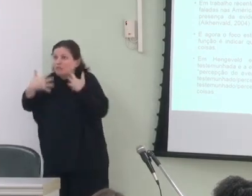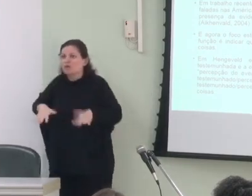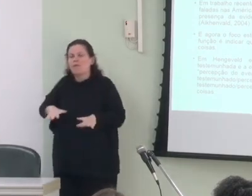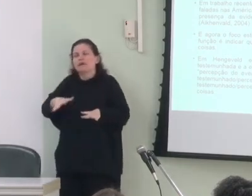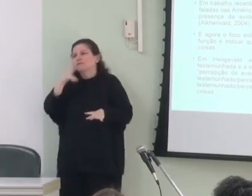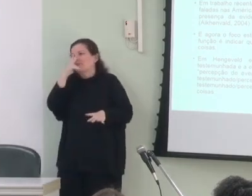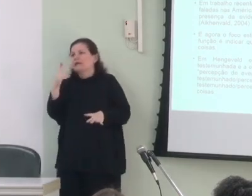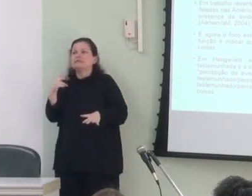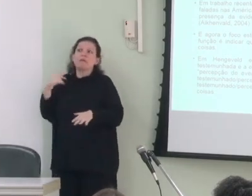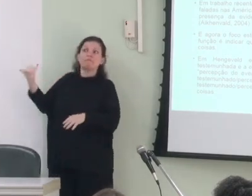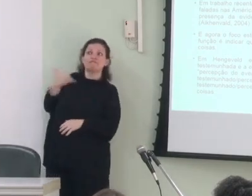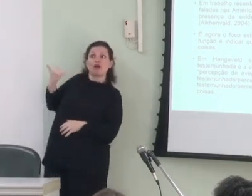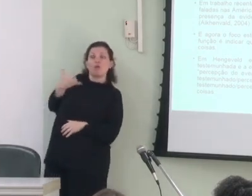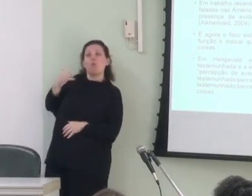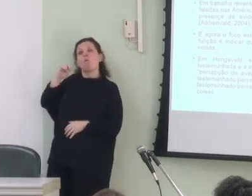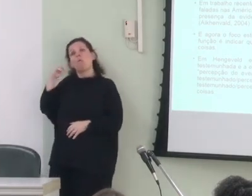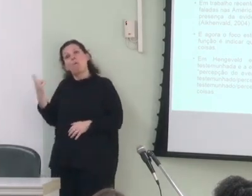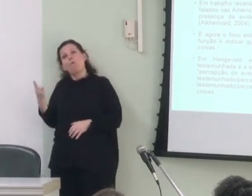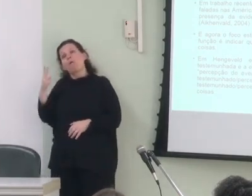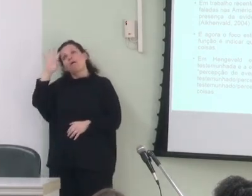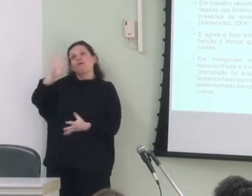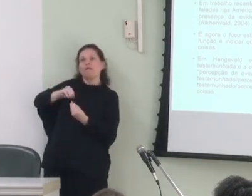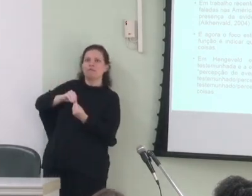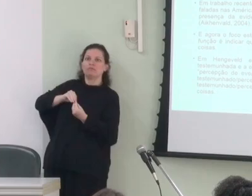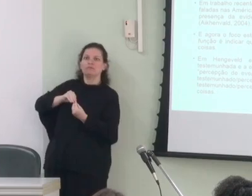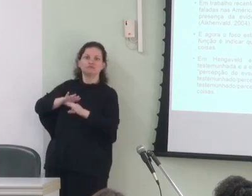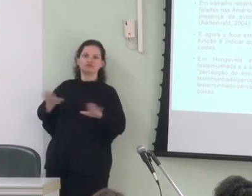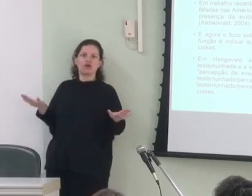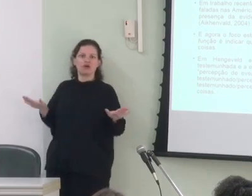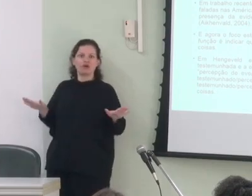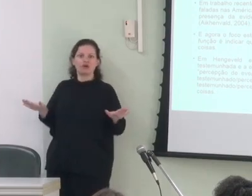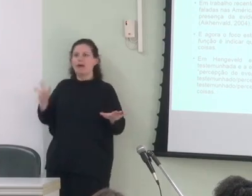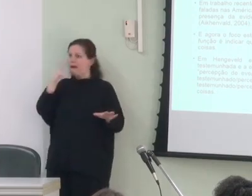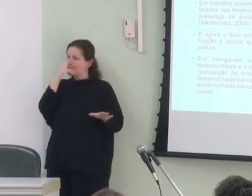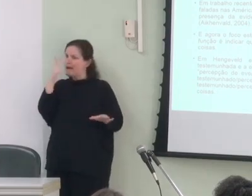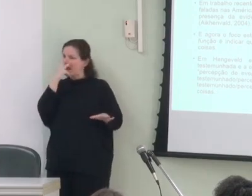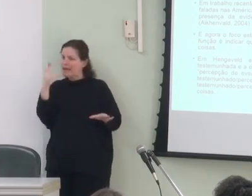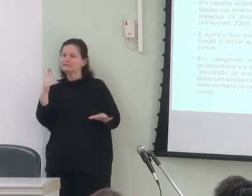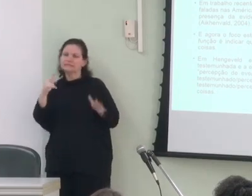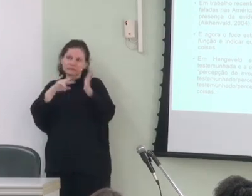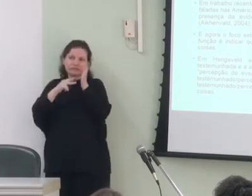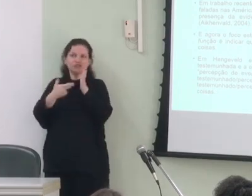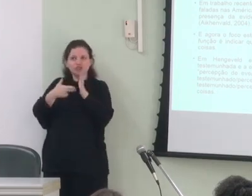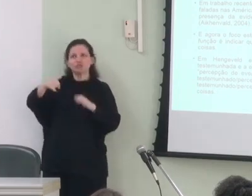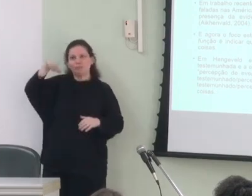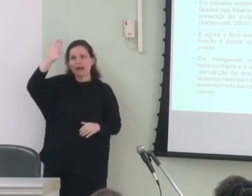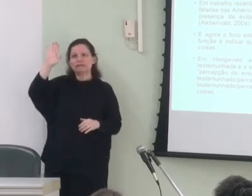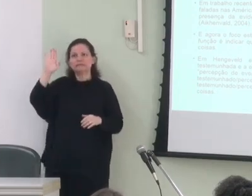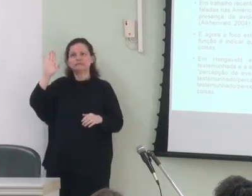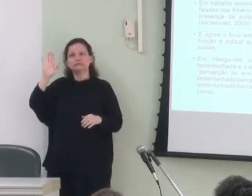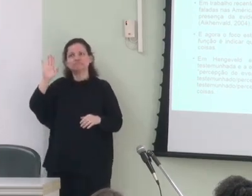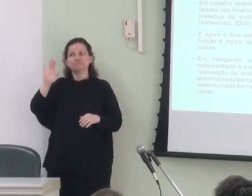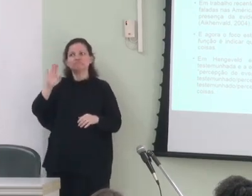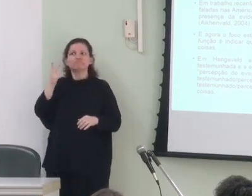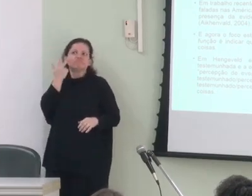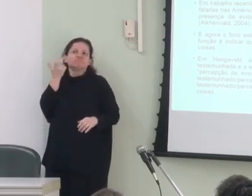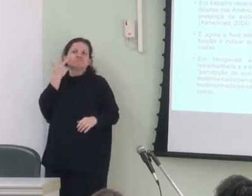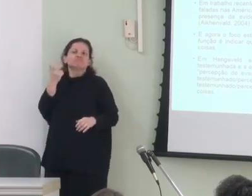algo que me foi relatado ou algo inferido nos parece que é o sentido mais corriqueiro